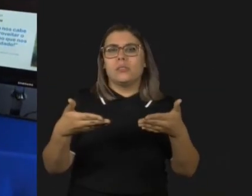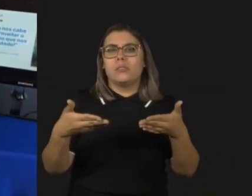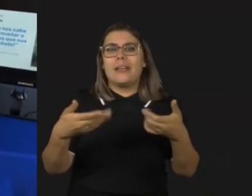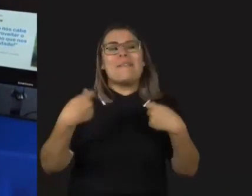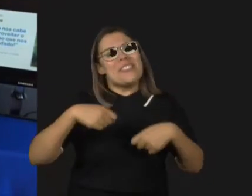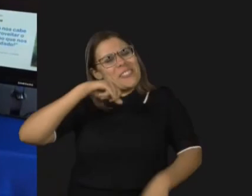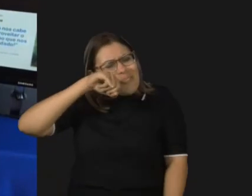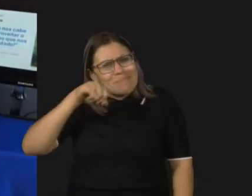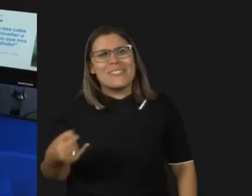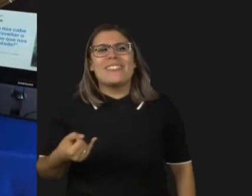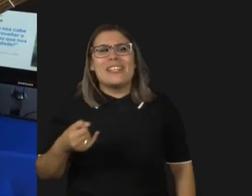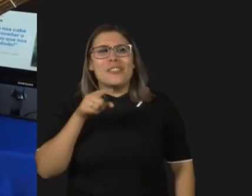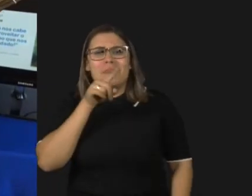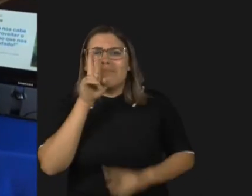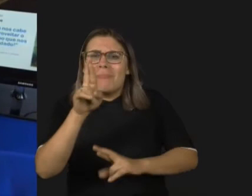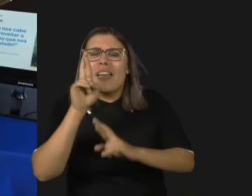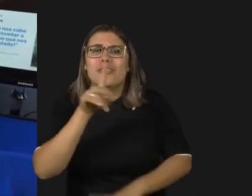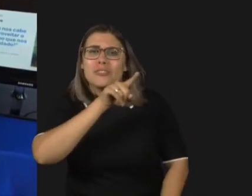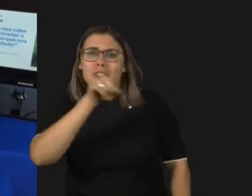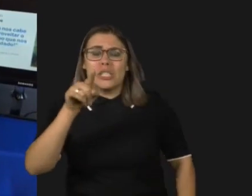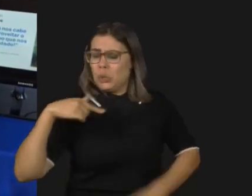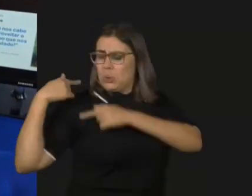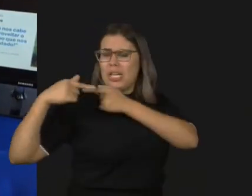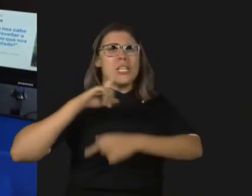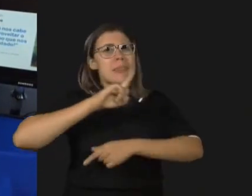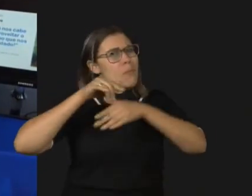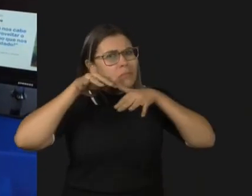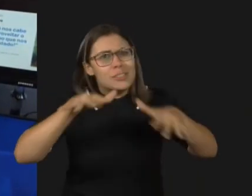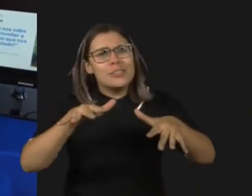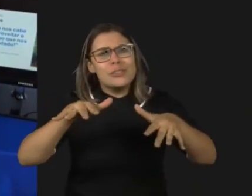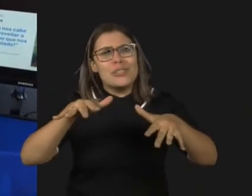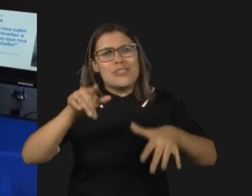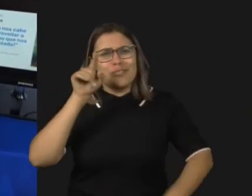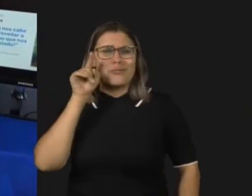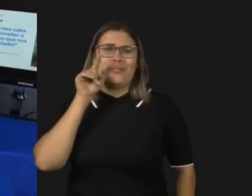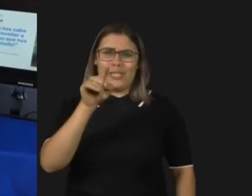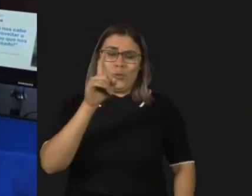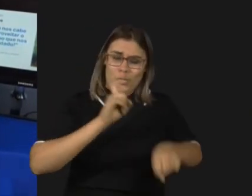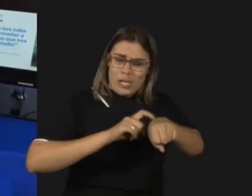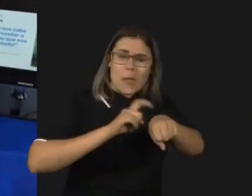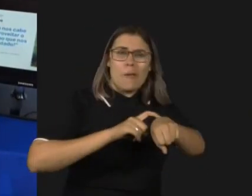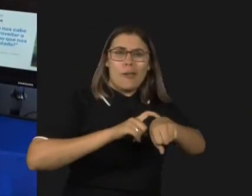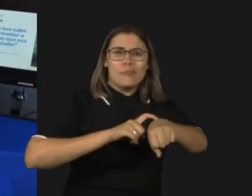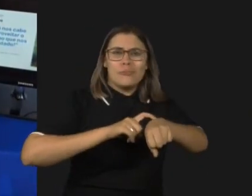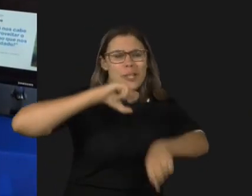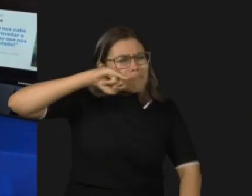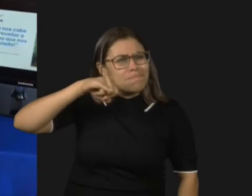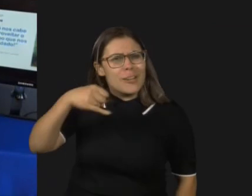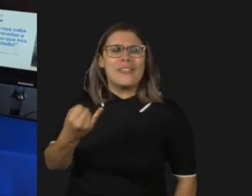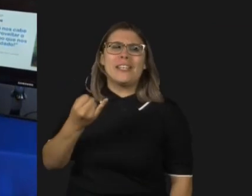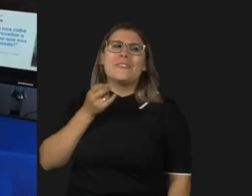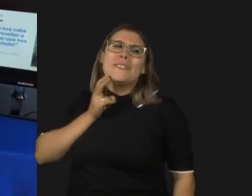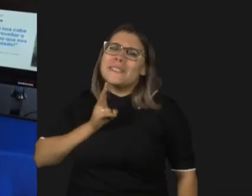Aproveitado Espero que O genética não é destino Faça com que o tempo De você seja bem aproveitado Para o